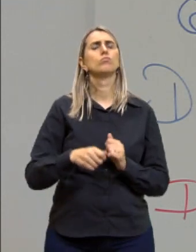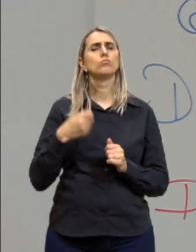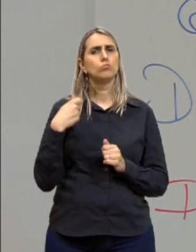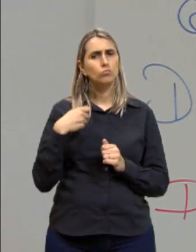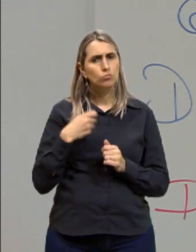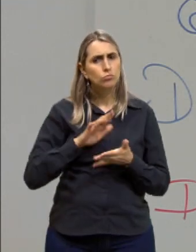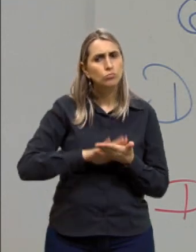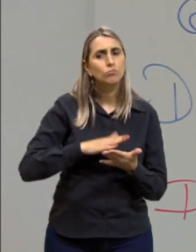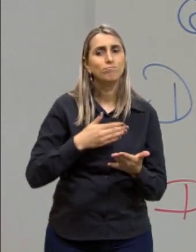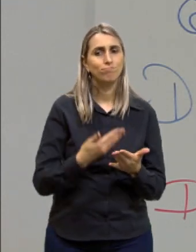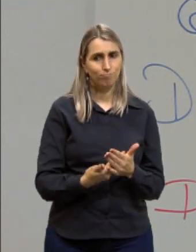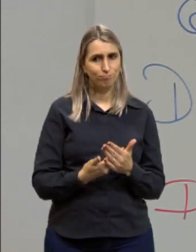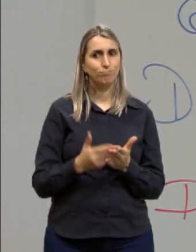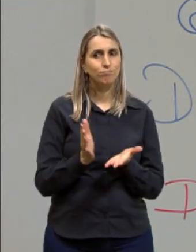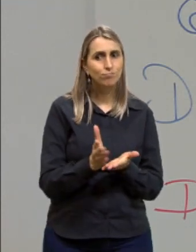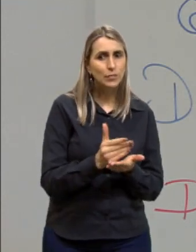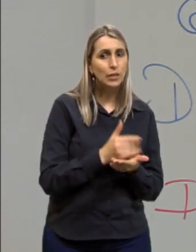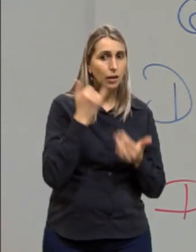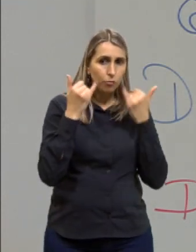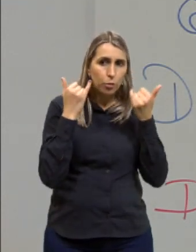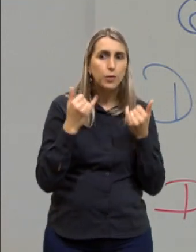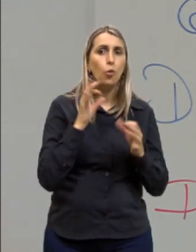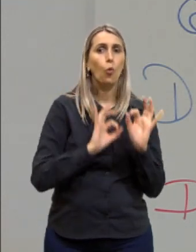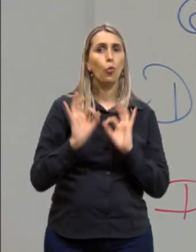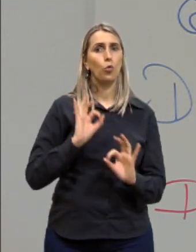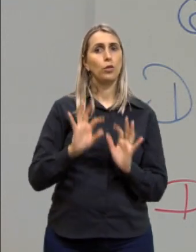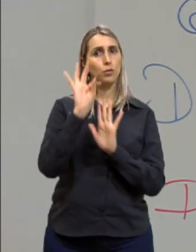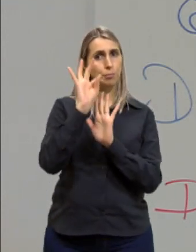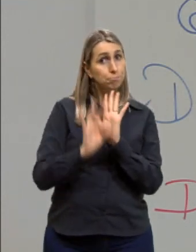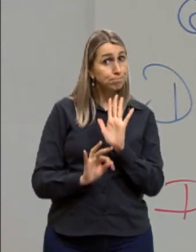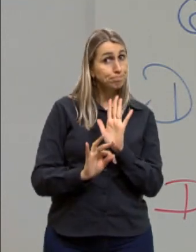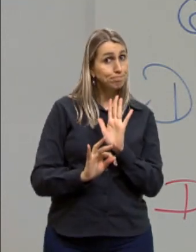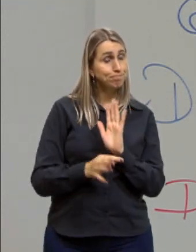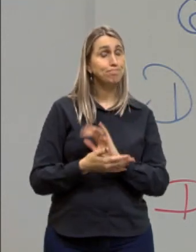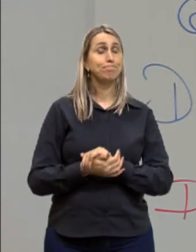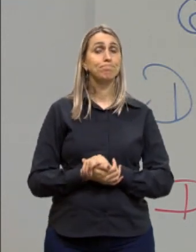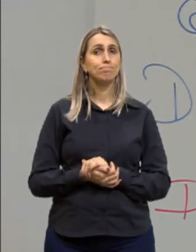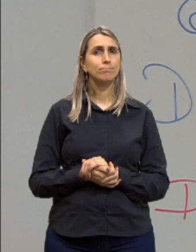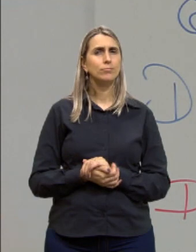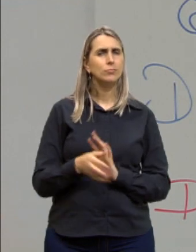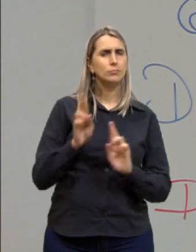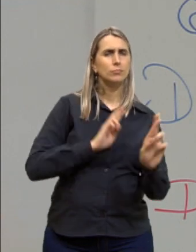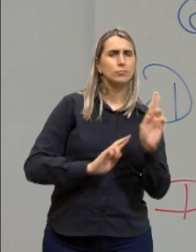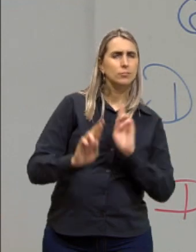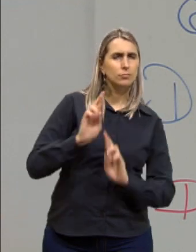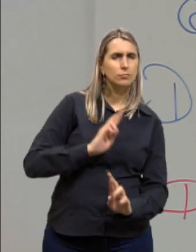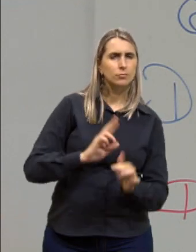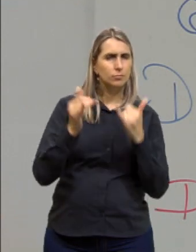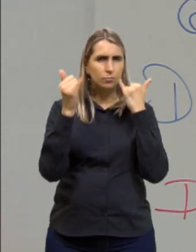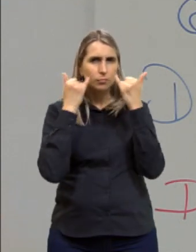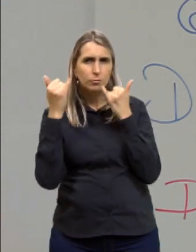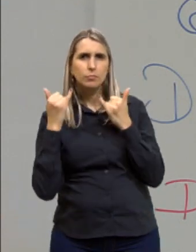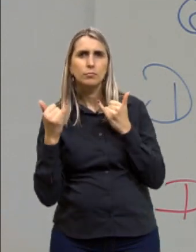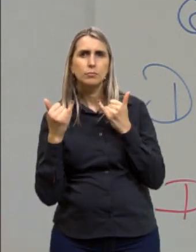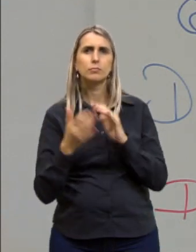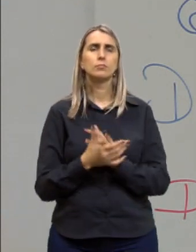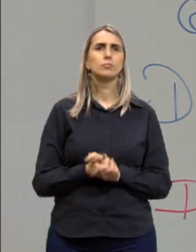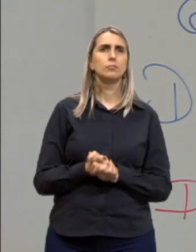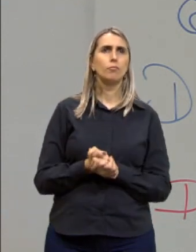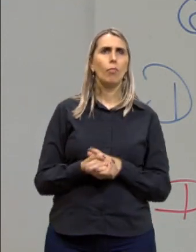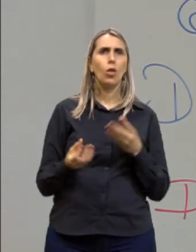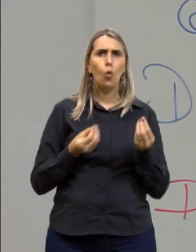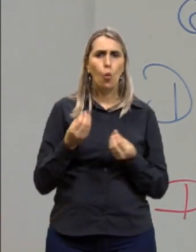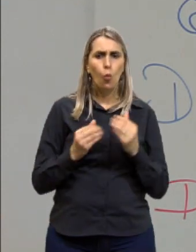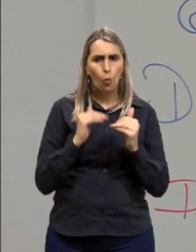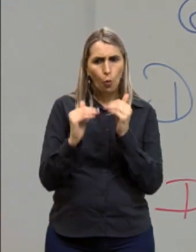interpretar esse dado, eu vou ter que organizar esse texto. eu vou ter que relacionar essas informações. E